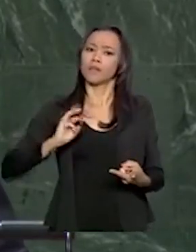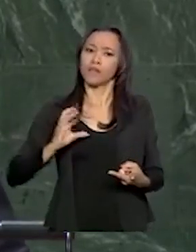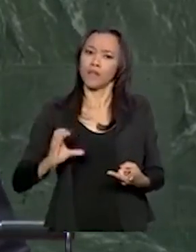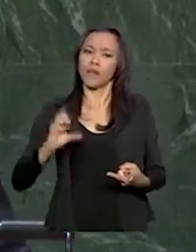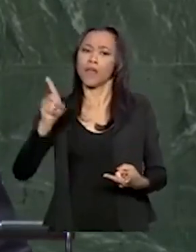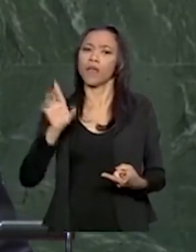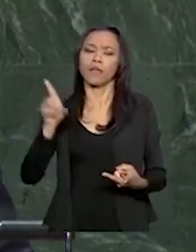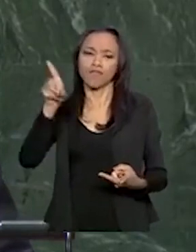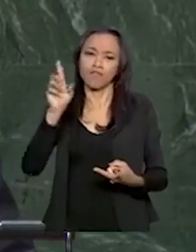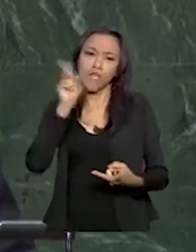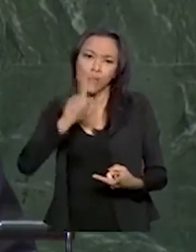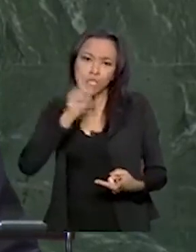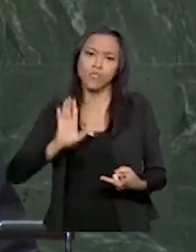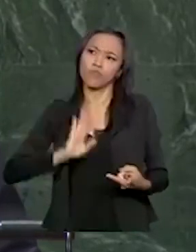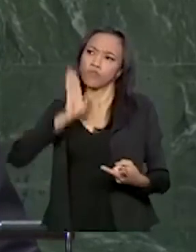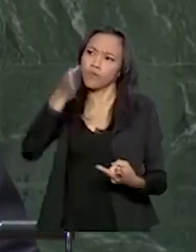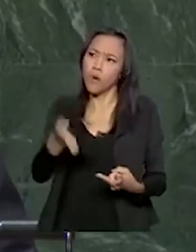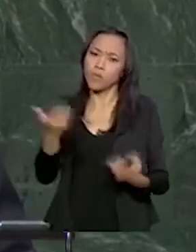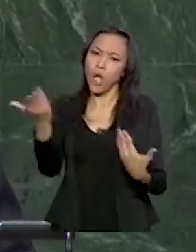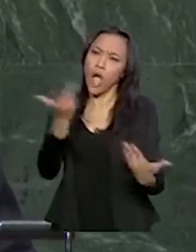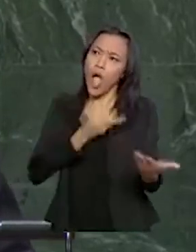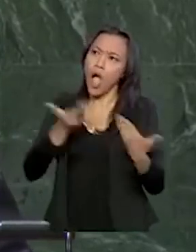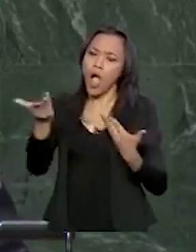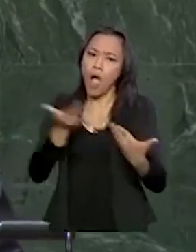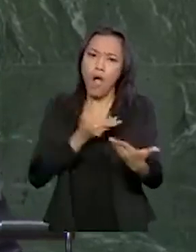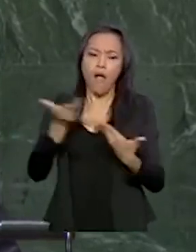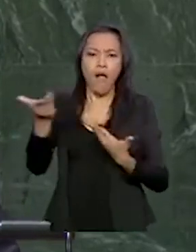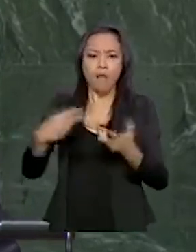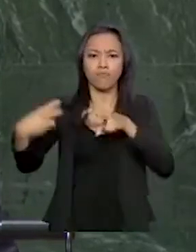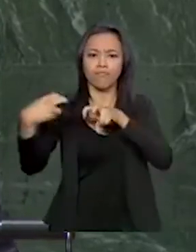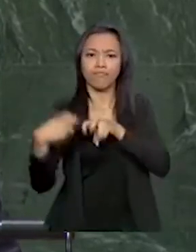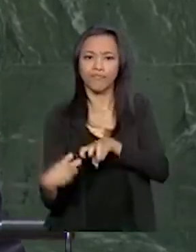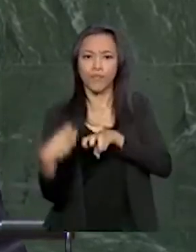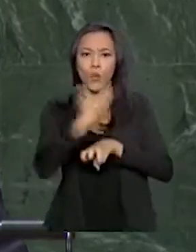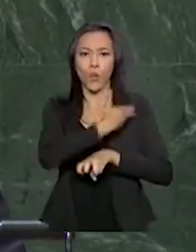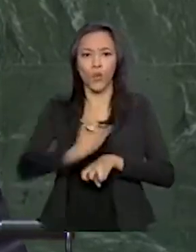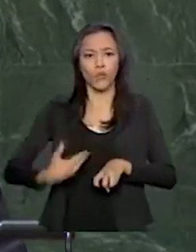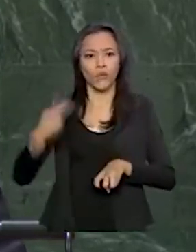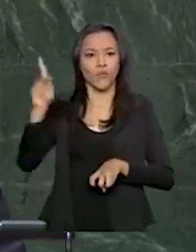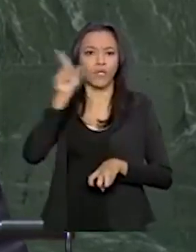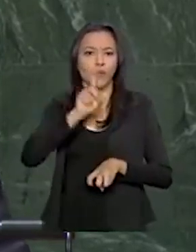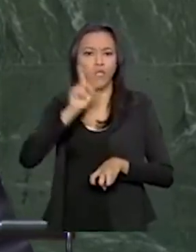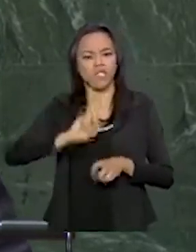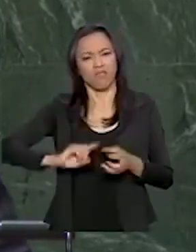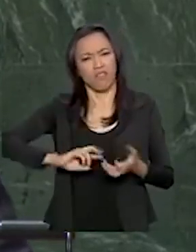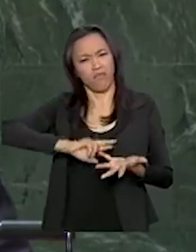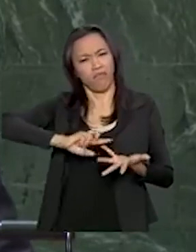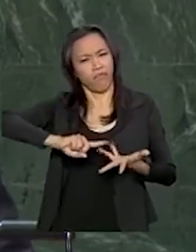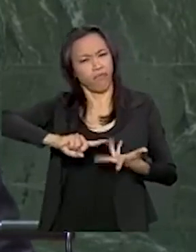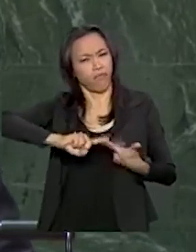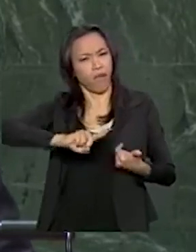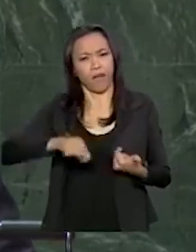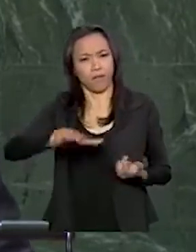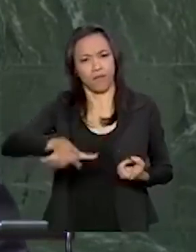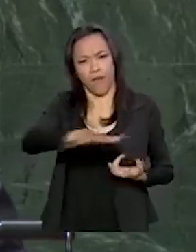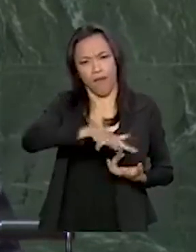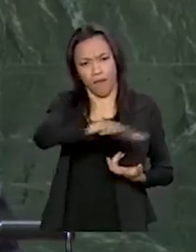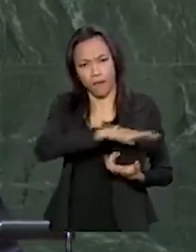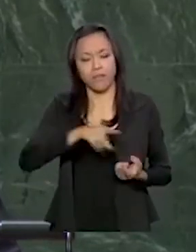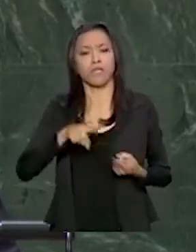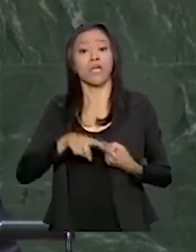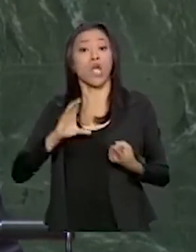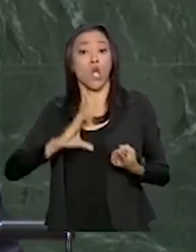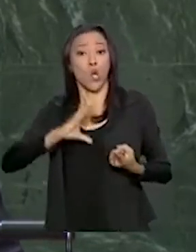parceria abrangente e ousada com o governo dos Estados Unidos em todas as áreas, com destaque para a